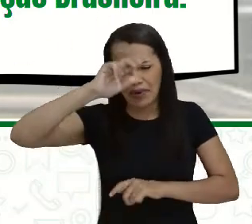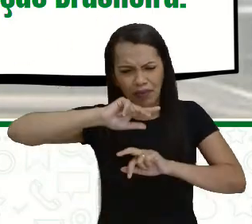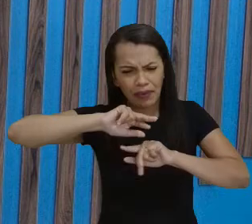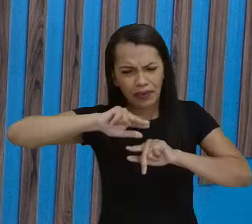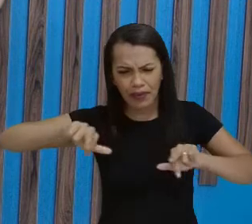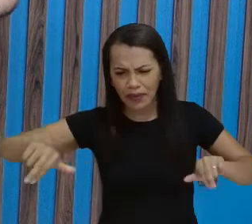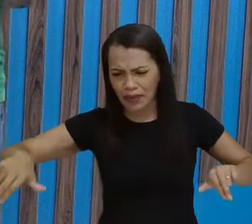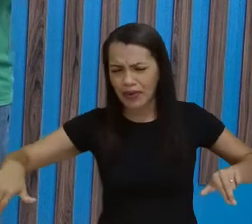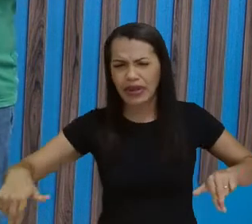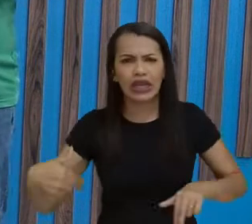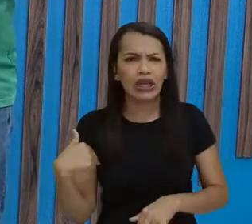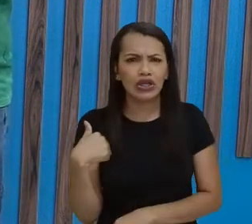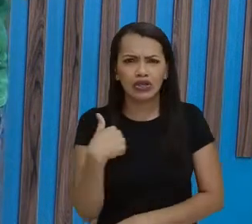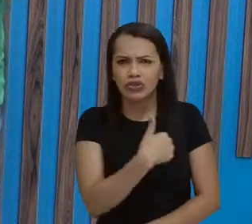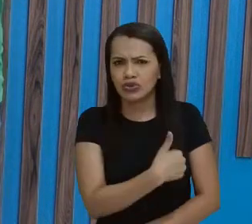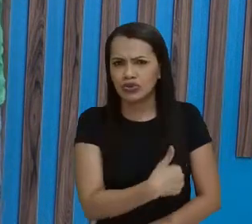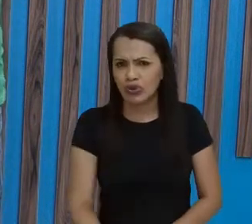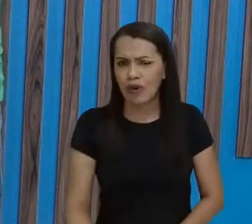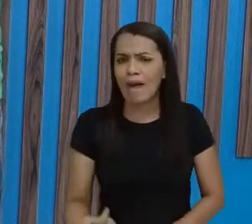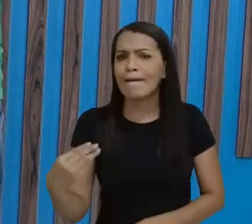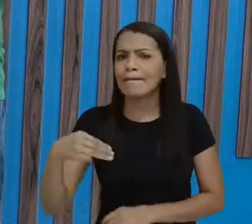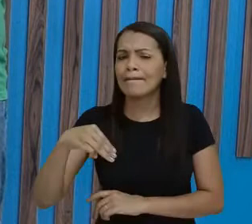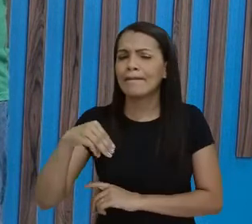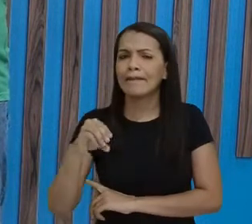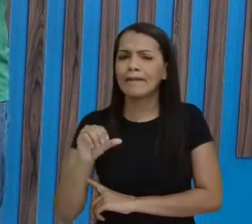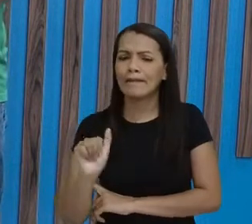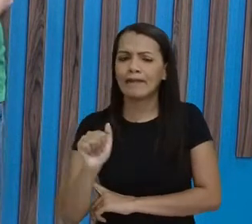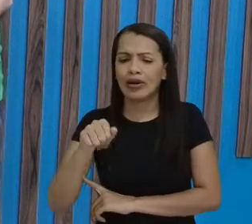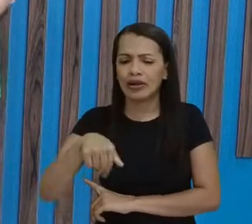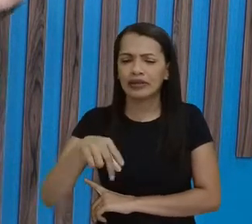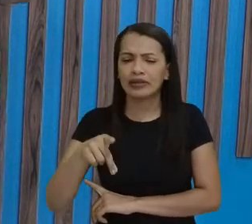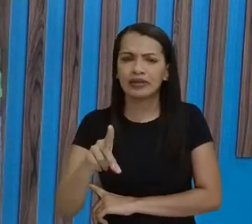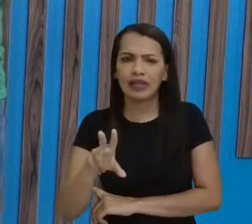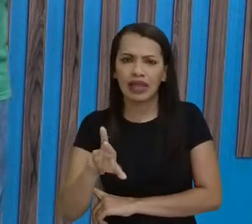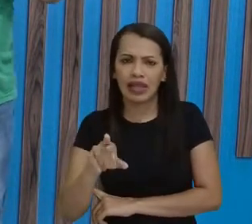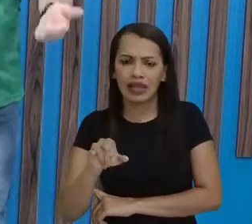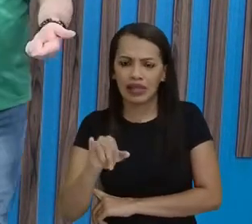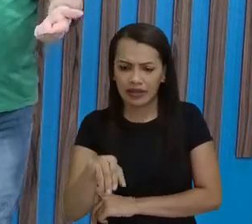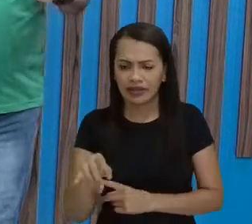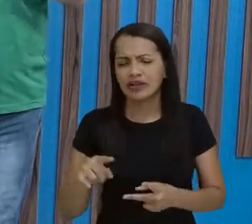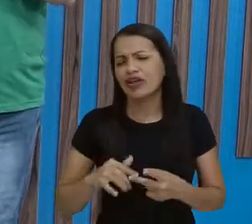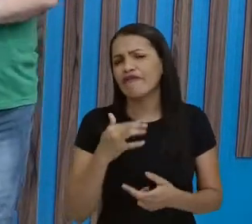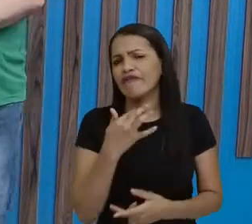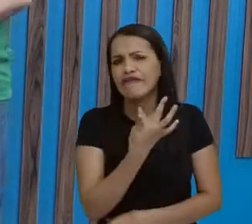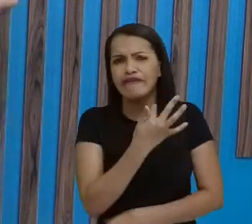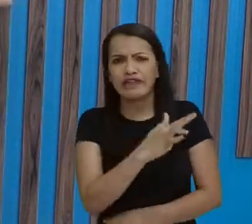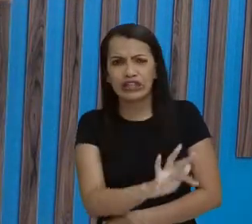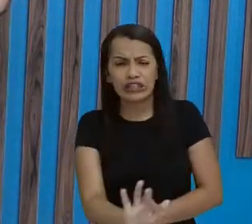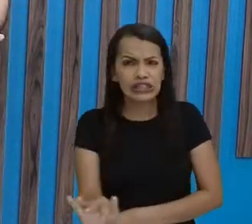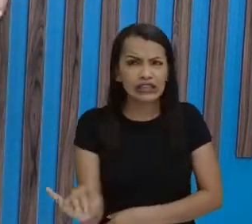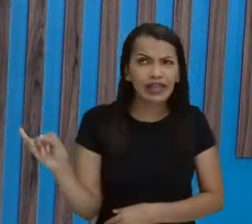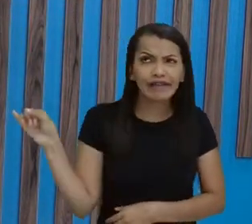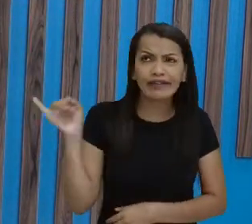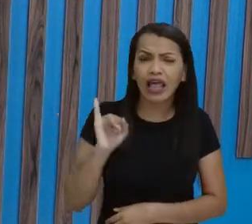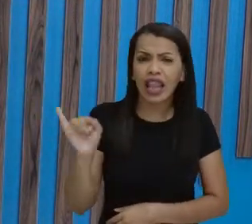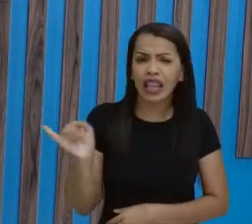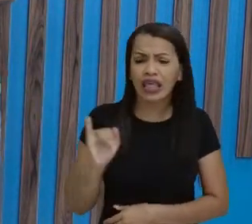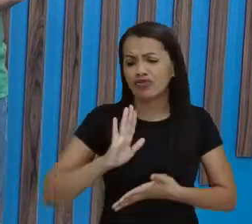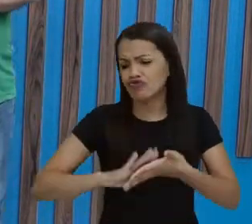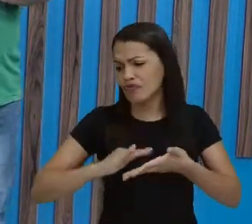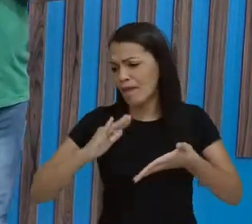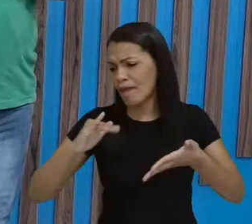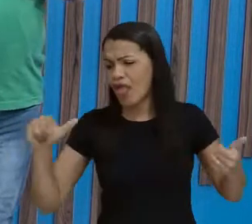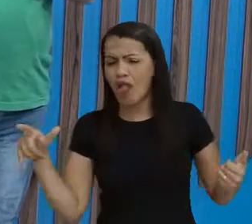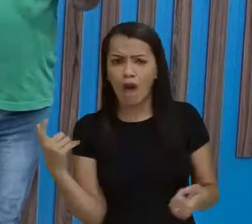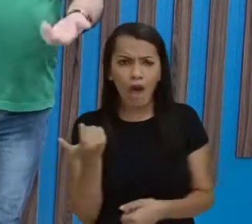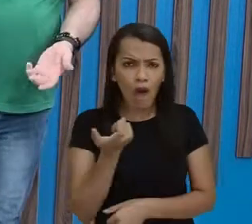russo, chinês, mandarim é o chinês, né, é japonês, o francês, italiano, espanhol, inglês.